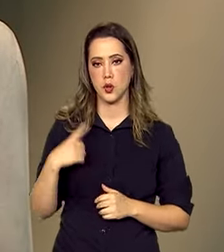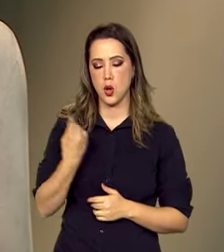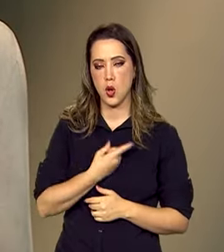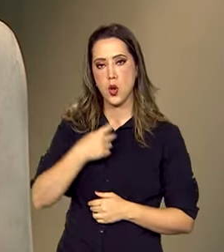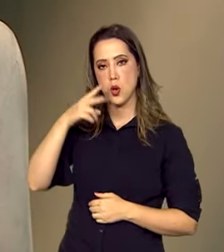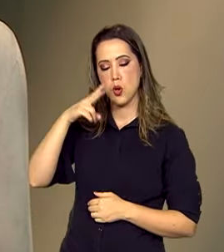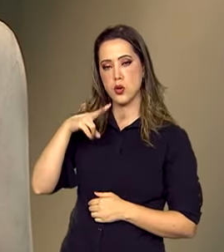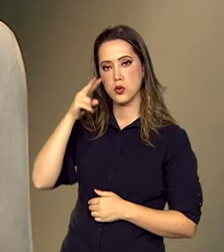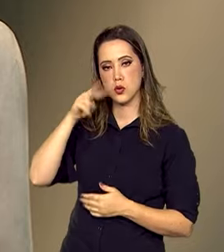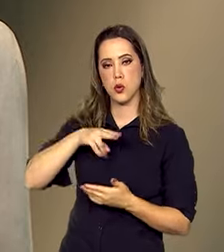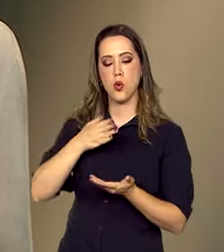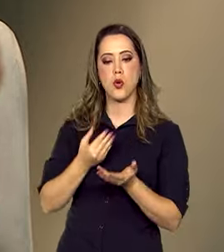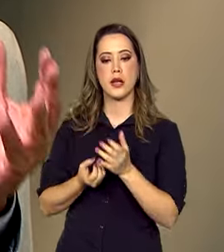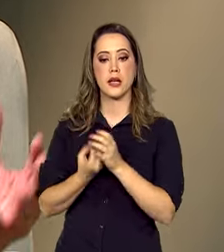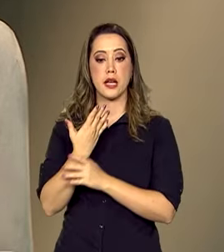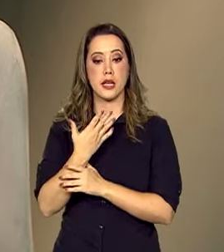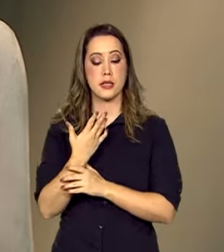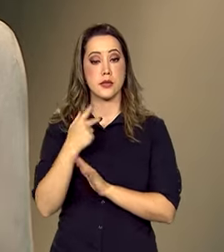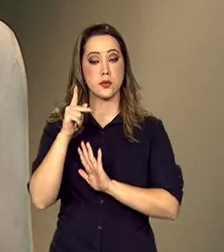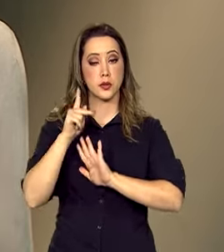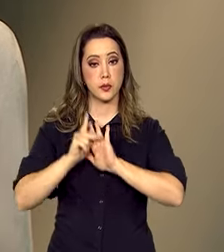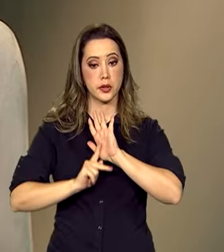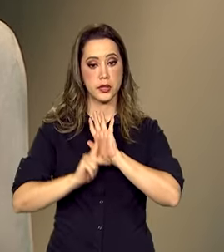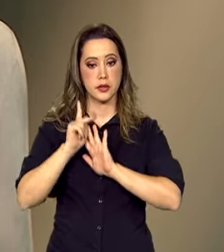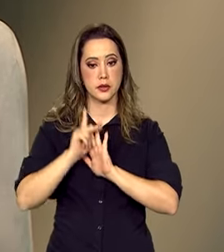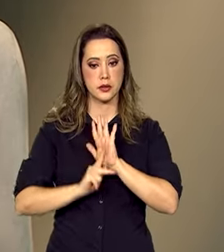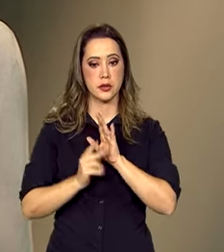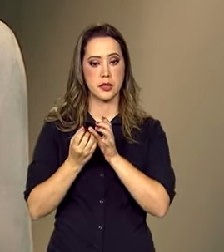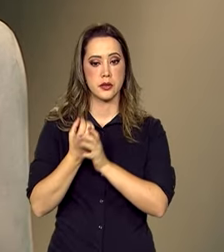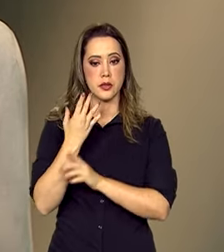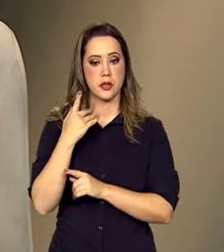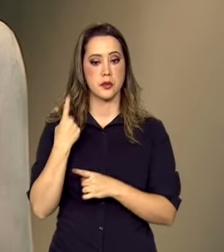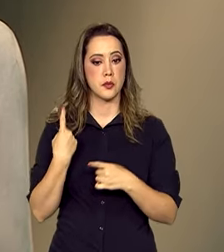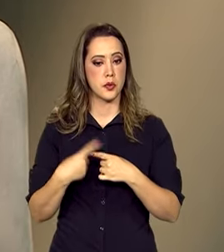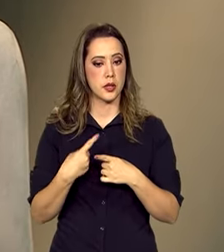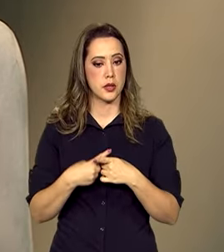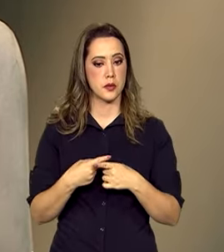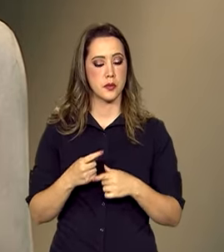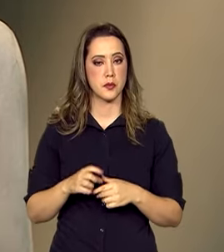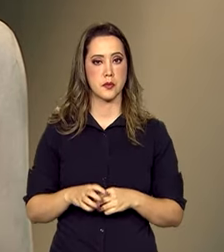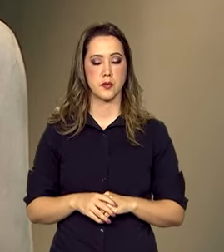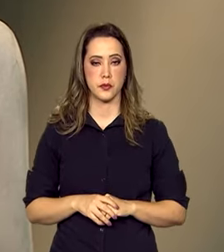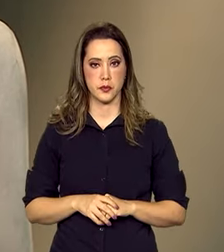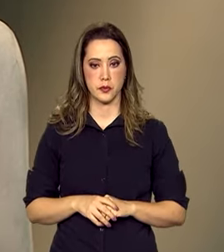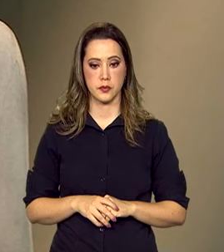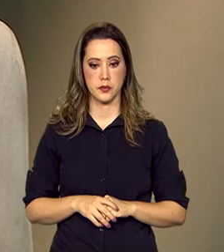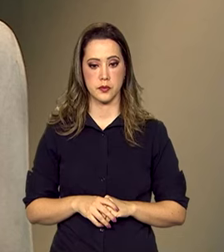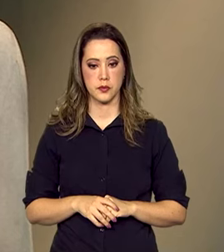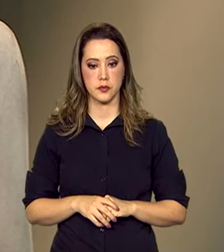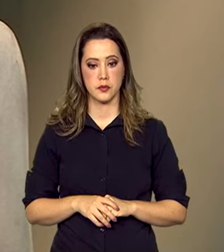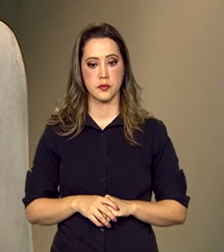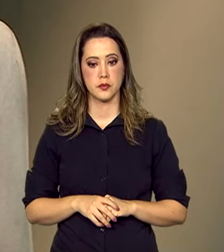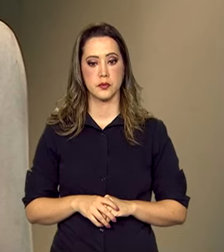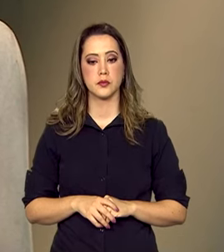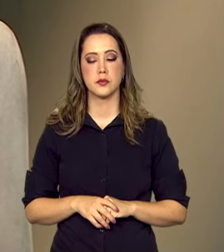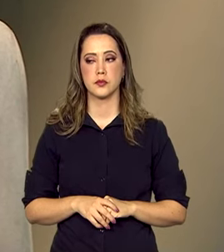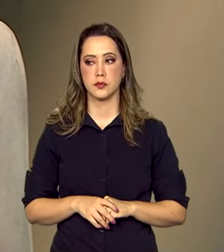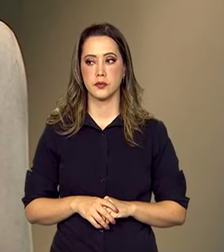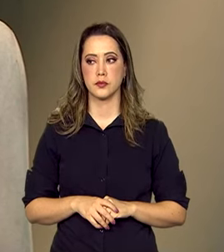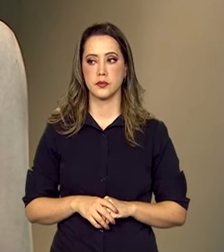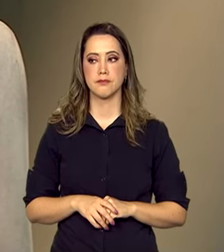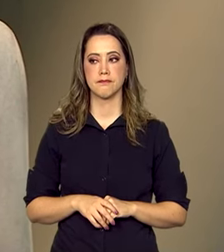que levou a portaria, o contexto em que a portaria foi emitida, foi editada,